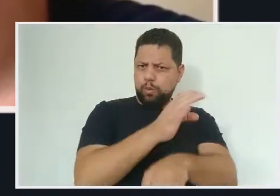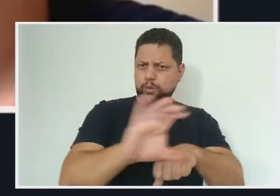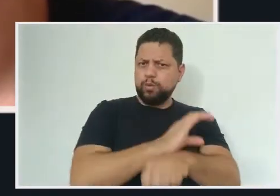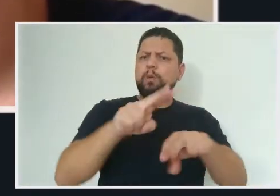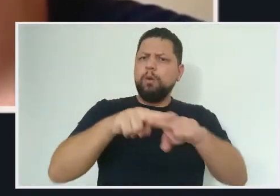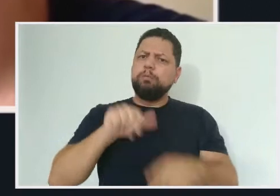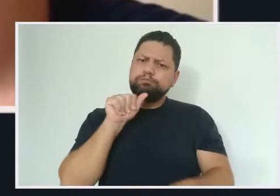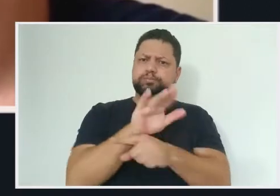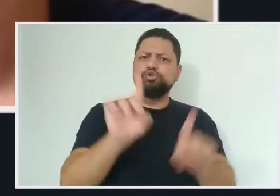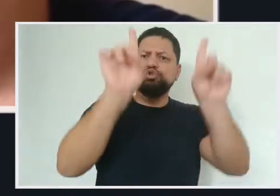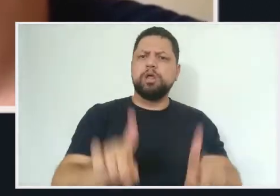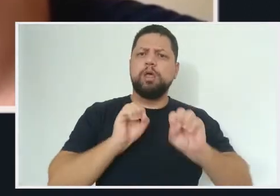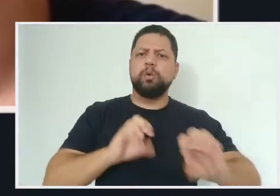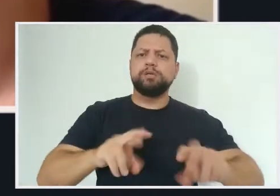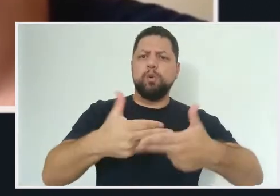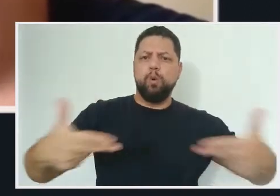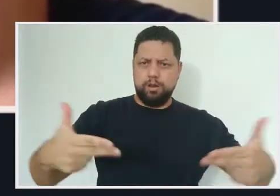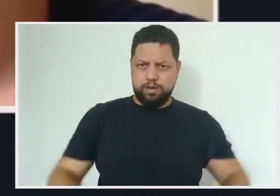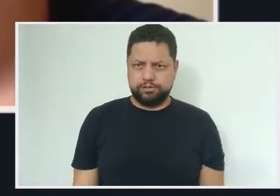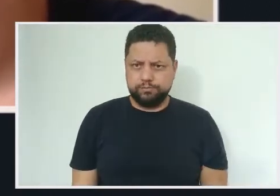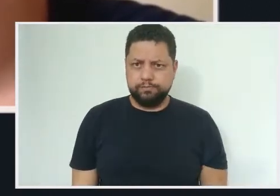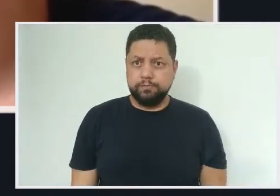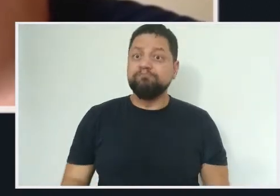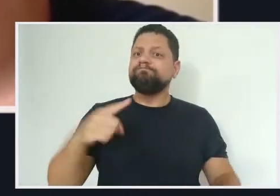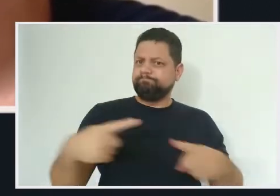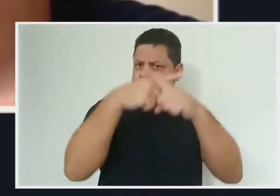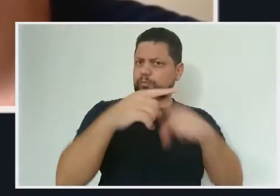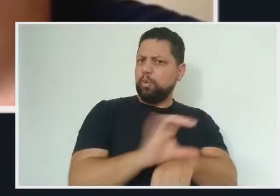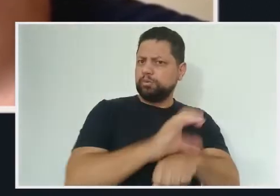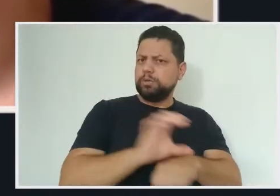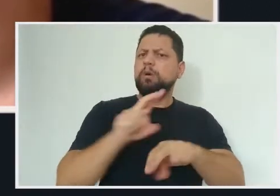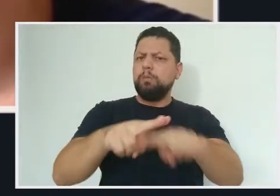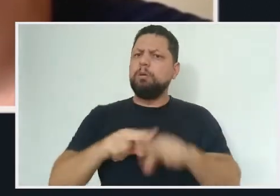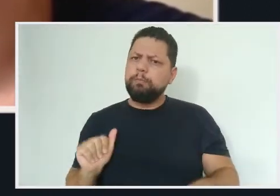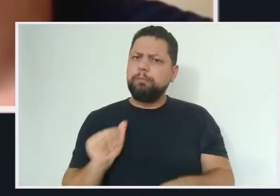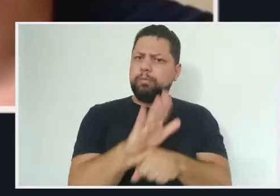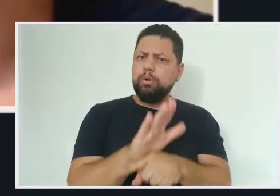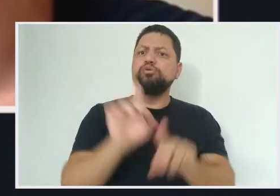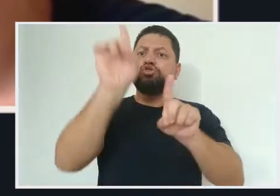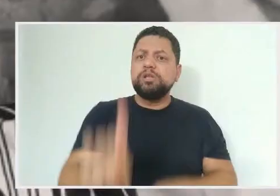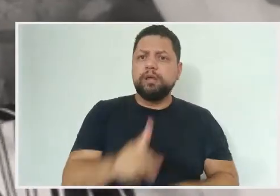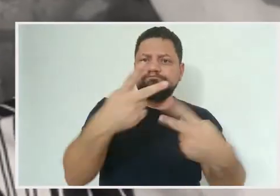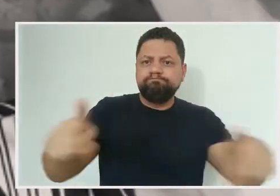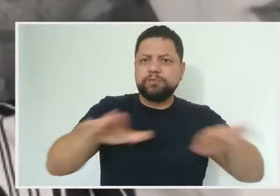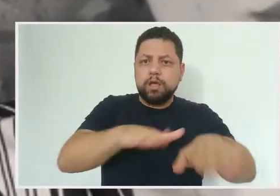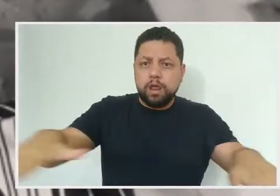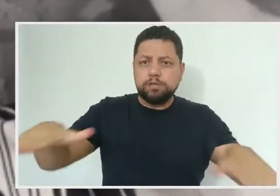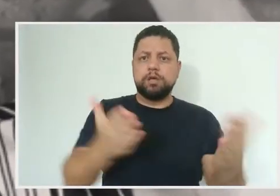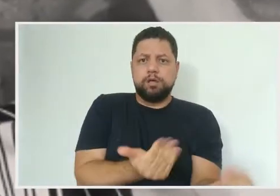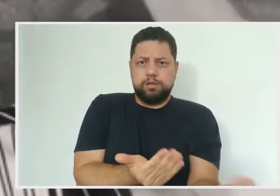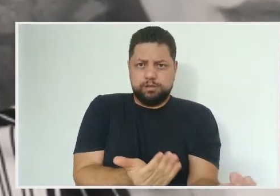inconstitucionalidade em todas as ações que tratam de leis inspiradas no movimento Escola Sem Partido. Essas